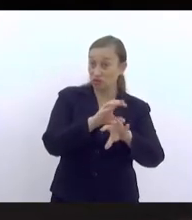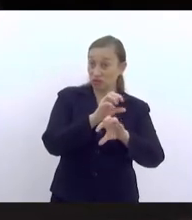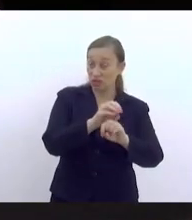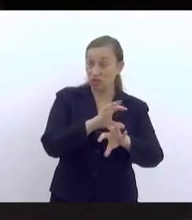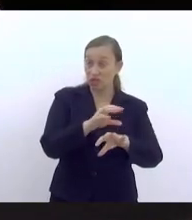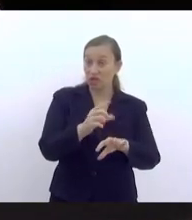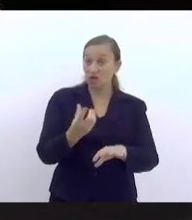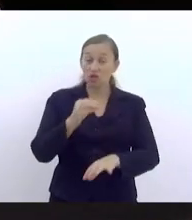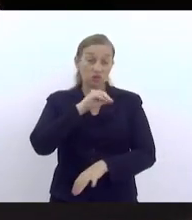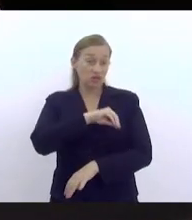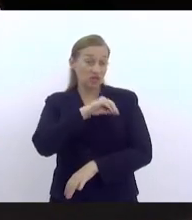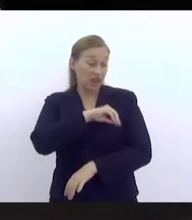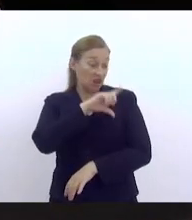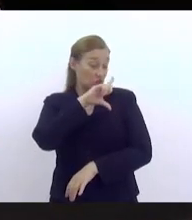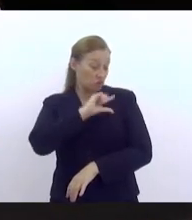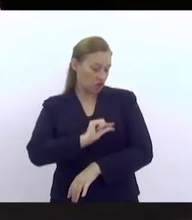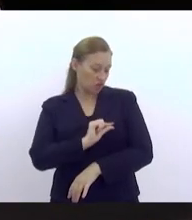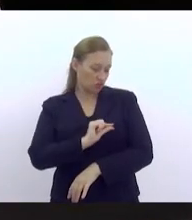que o piso nacional?